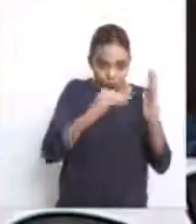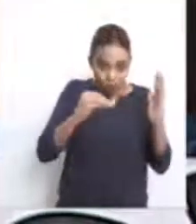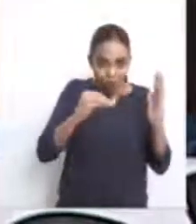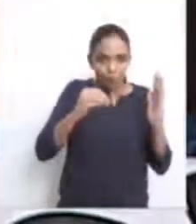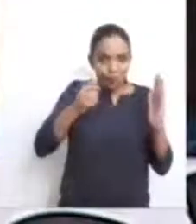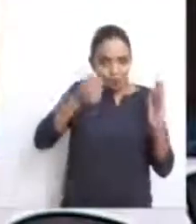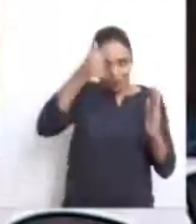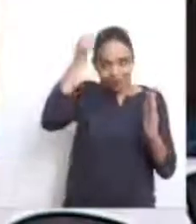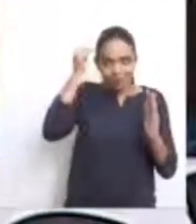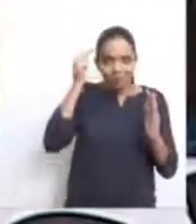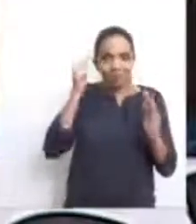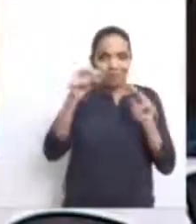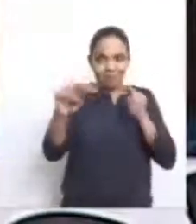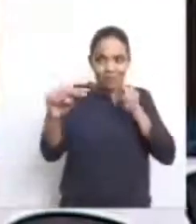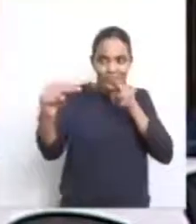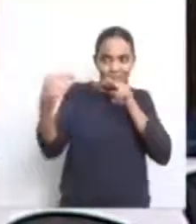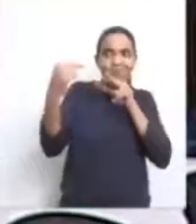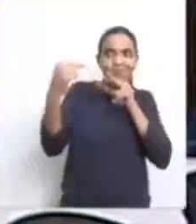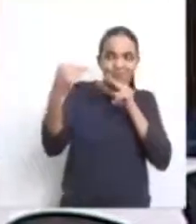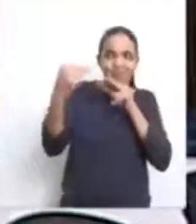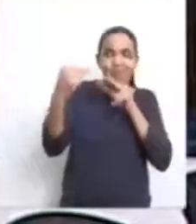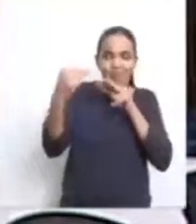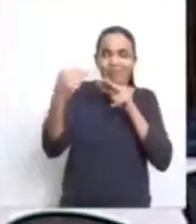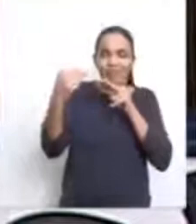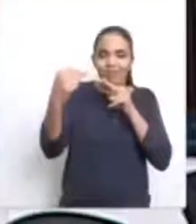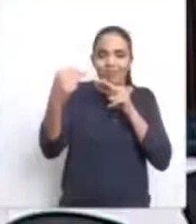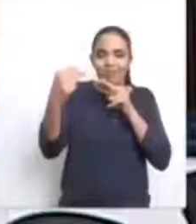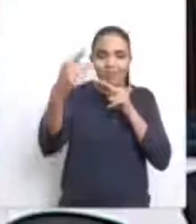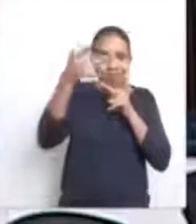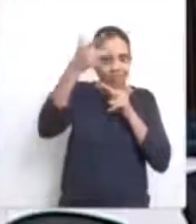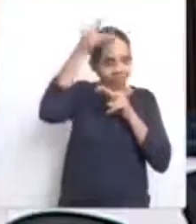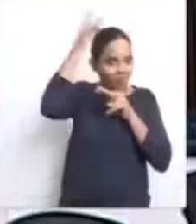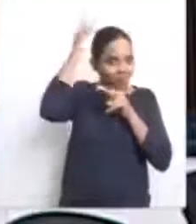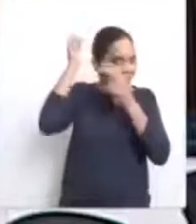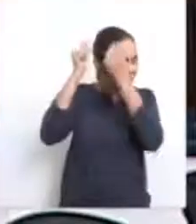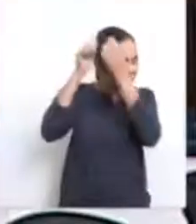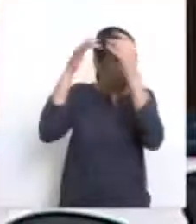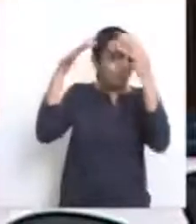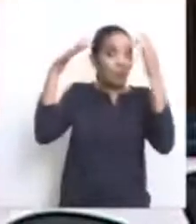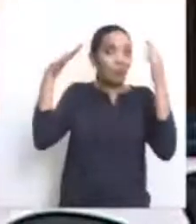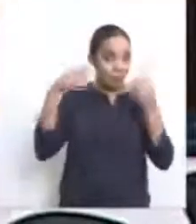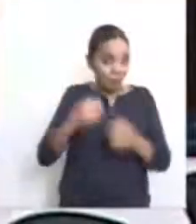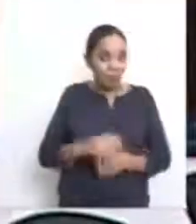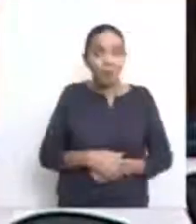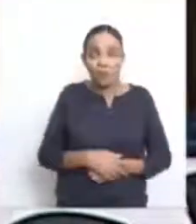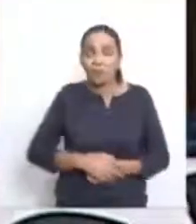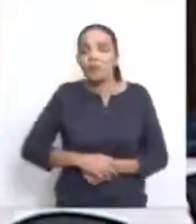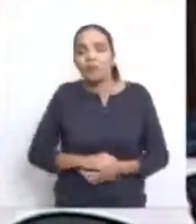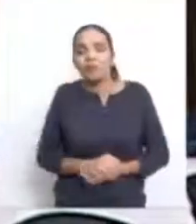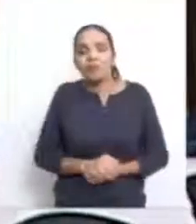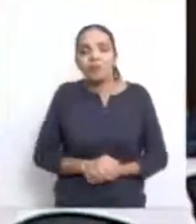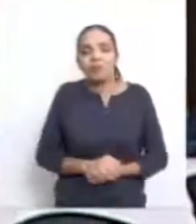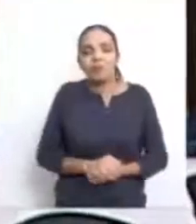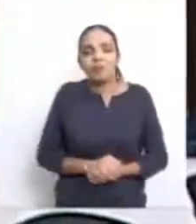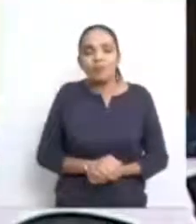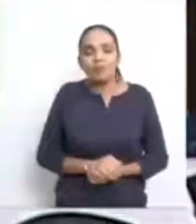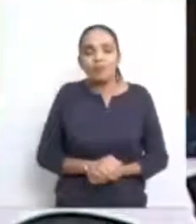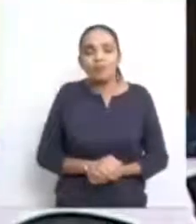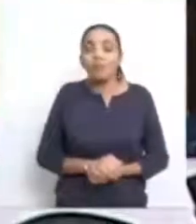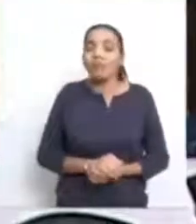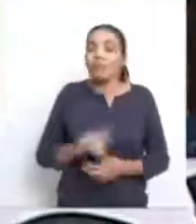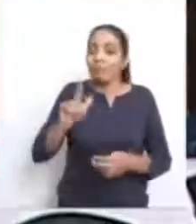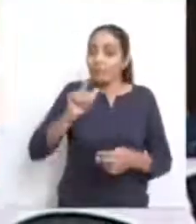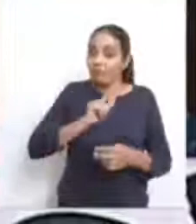olha com essa ilustre careca, brilhante, em todos os sentidos, ele